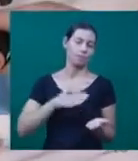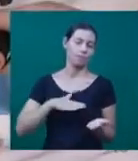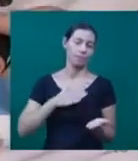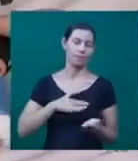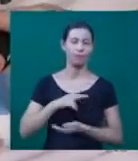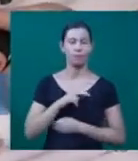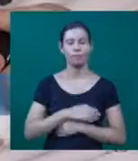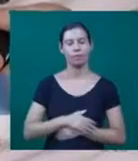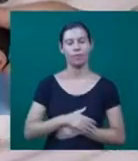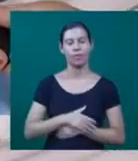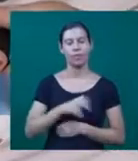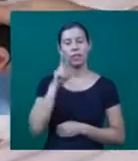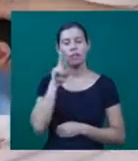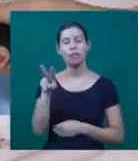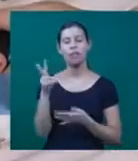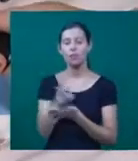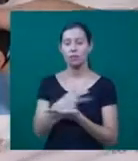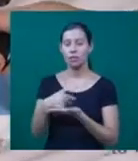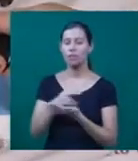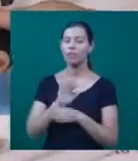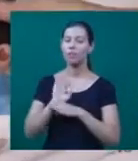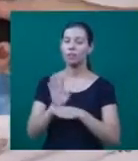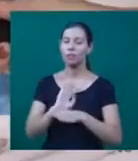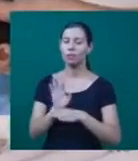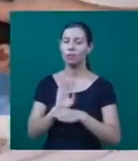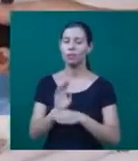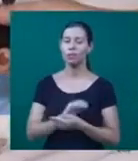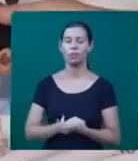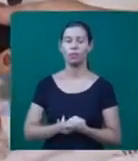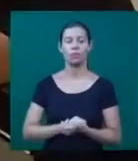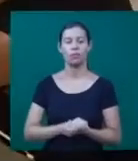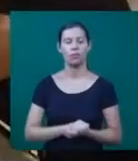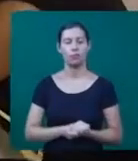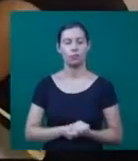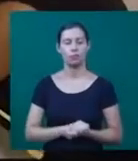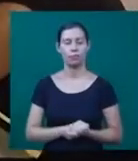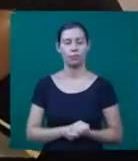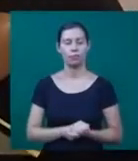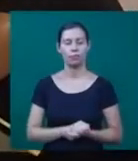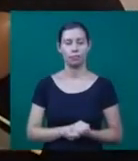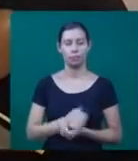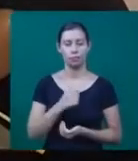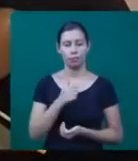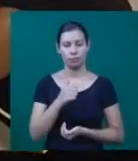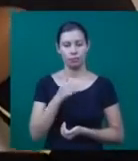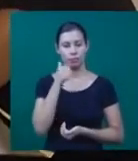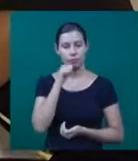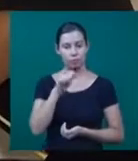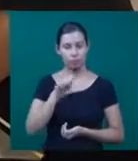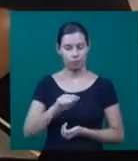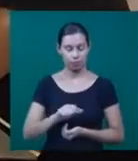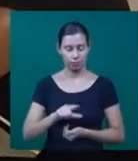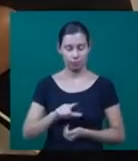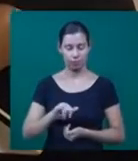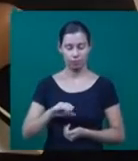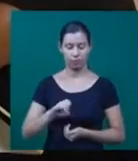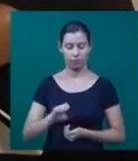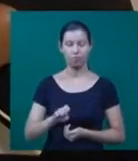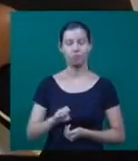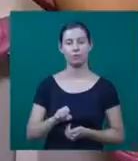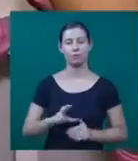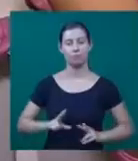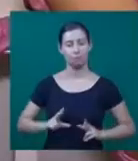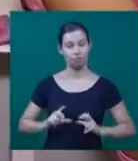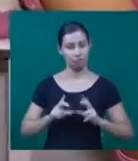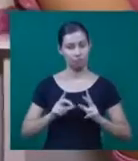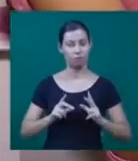desenhos, os filmes e tudo. A Alícia, de 5 anos, acabou de se tratar de um